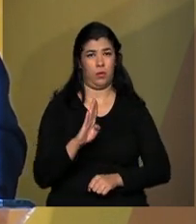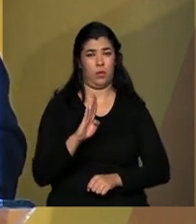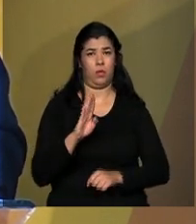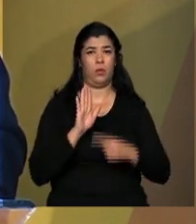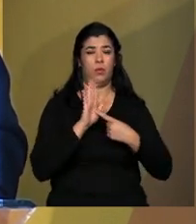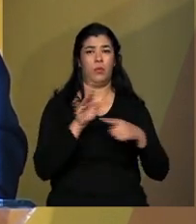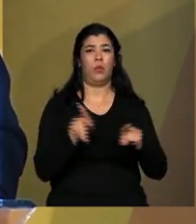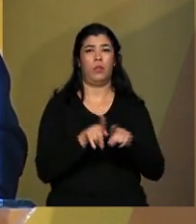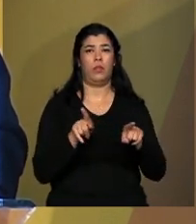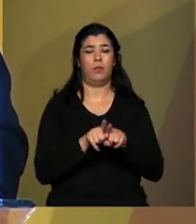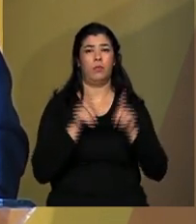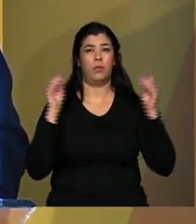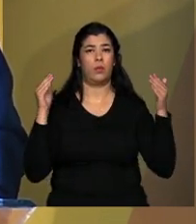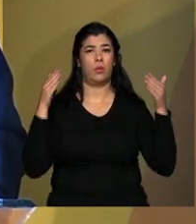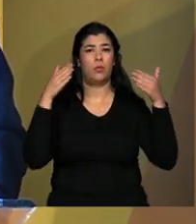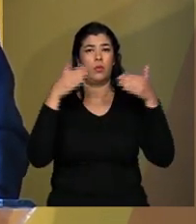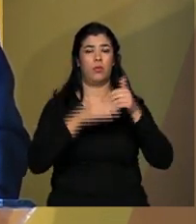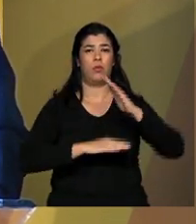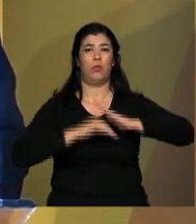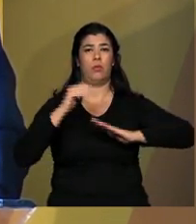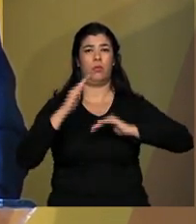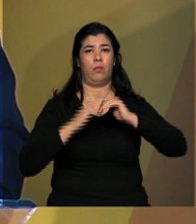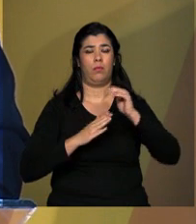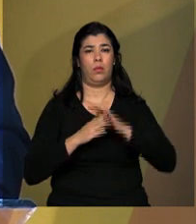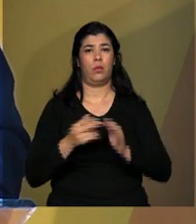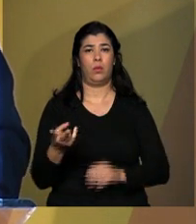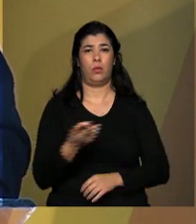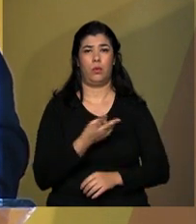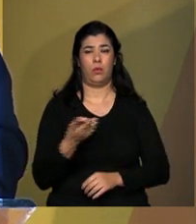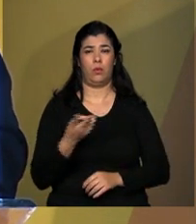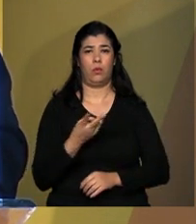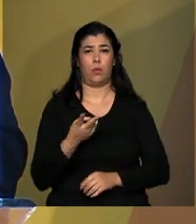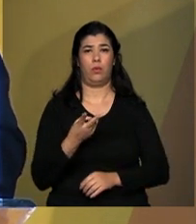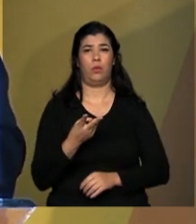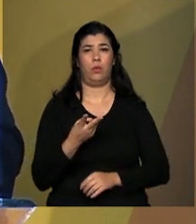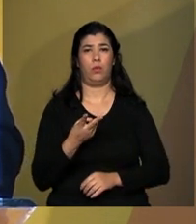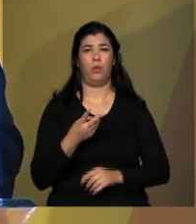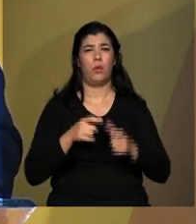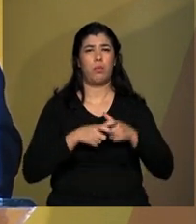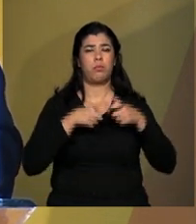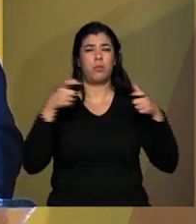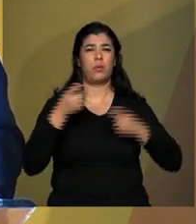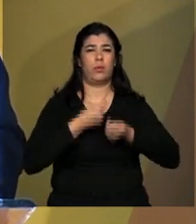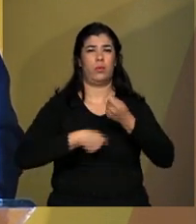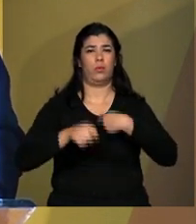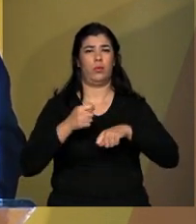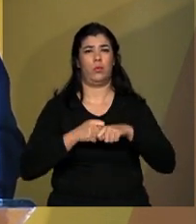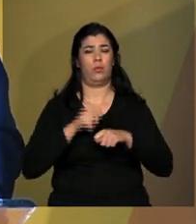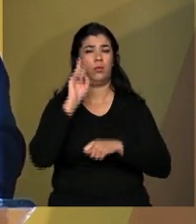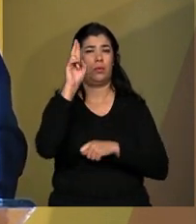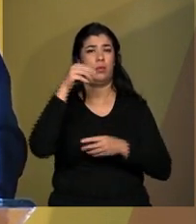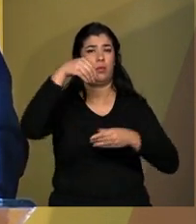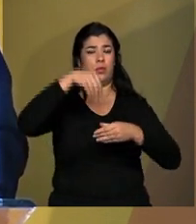um enfoque sólido entre as duas maiores economias nas Américas.